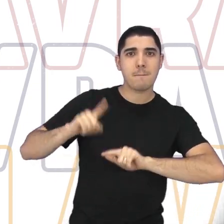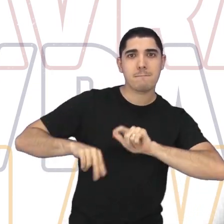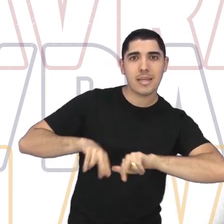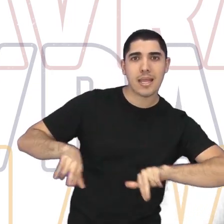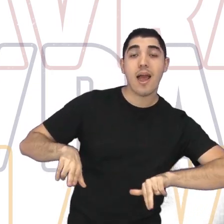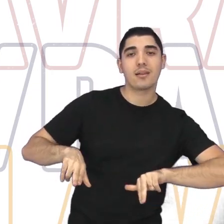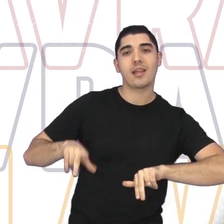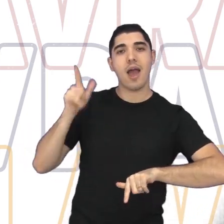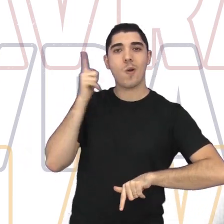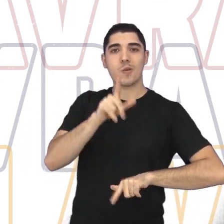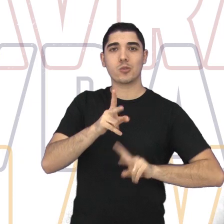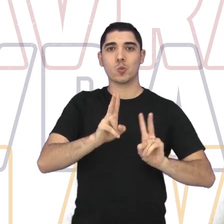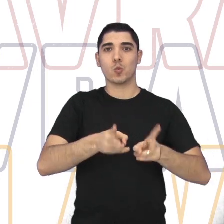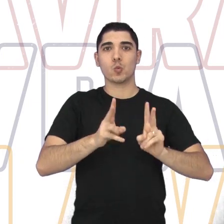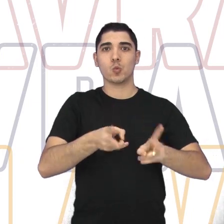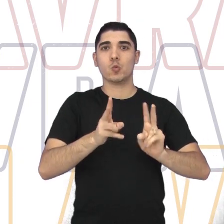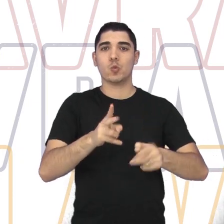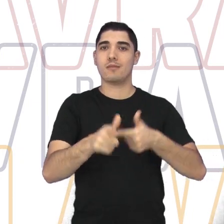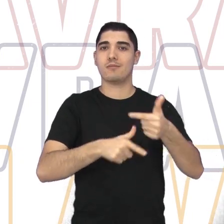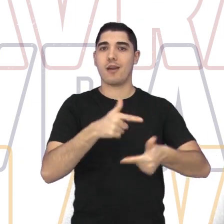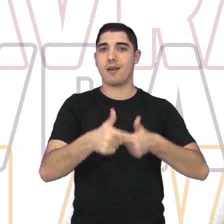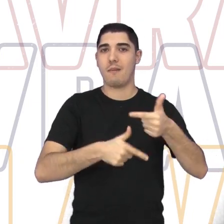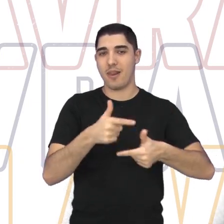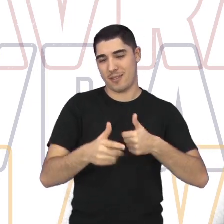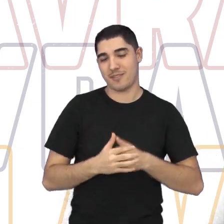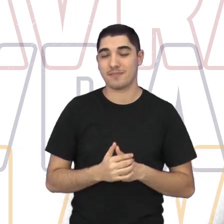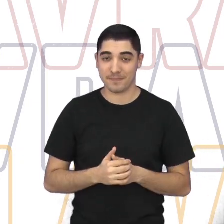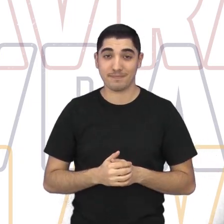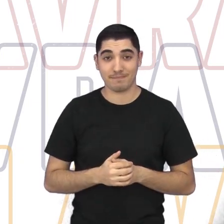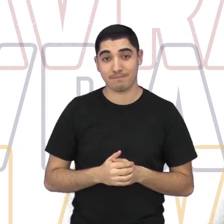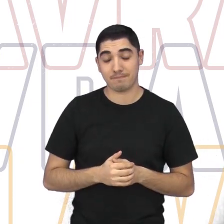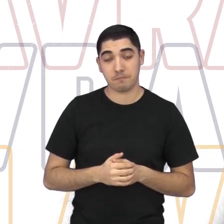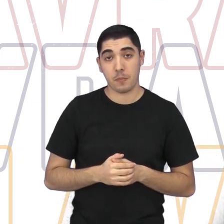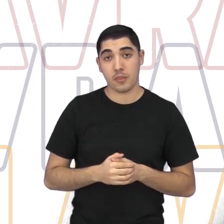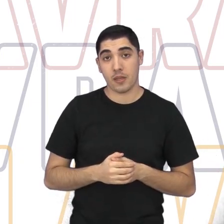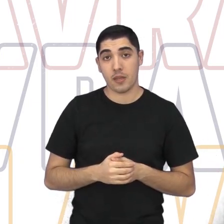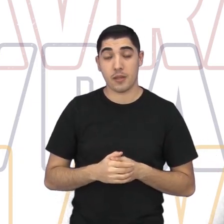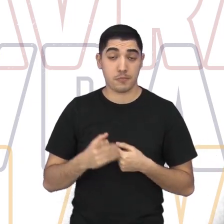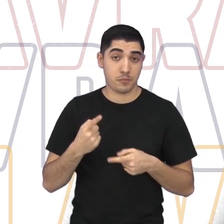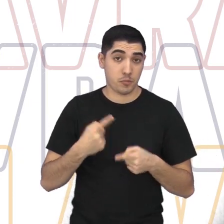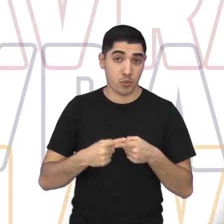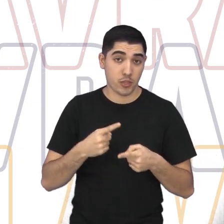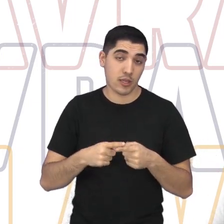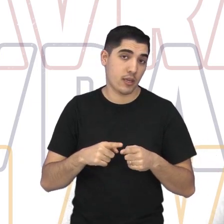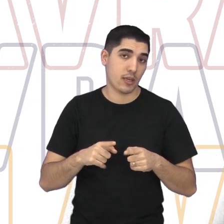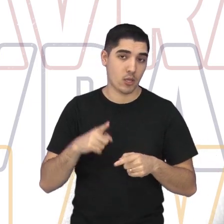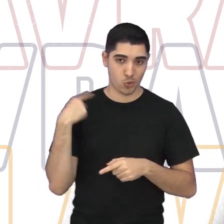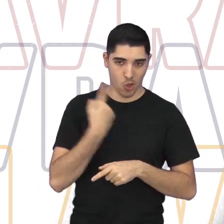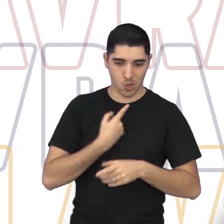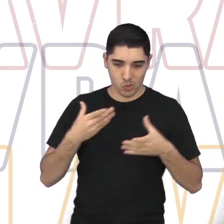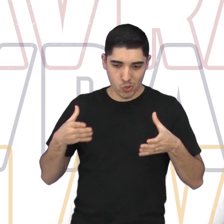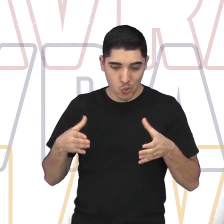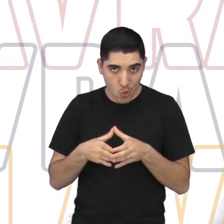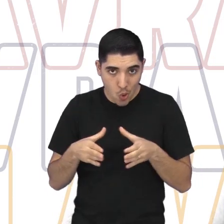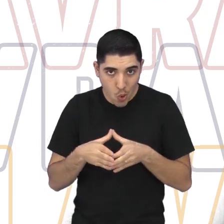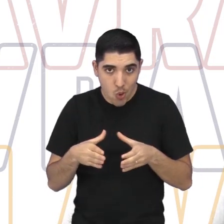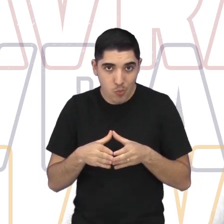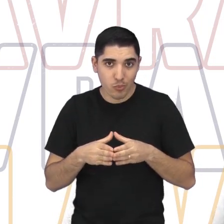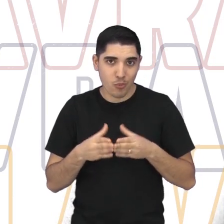manter, então, a partir daí, né? Porque a gente, como coro mesmo,